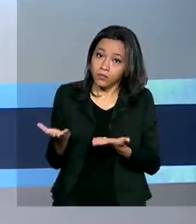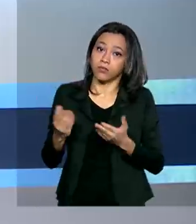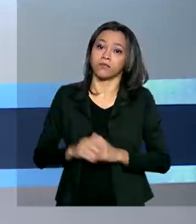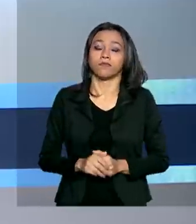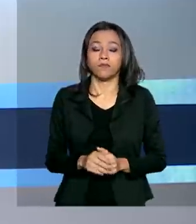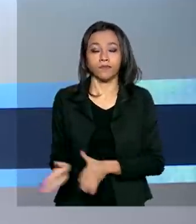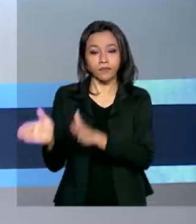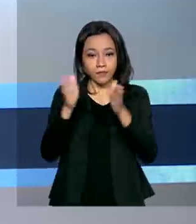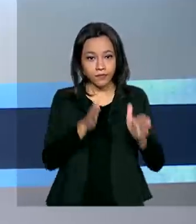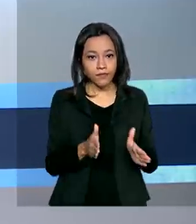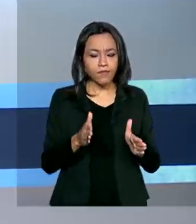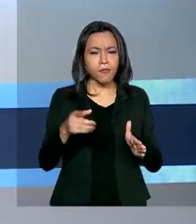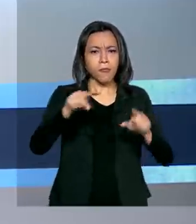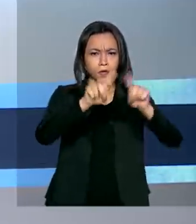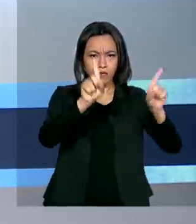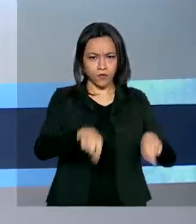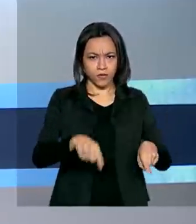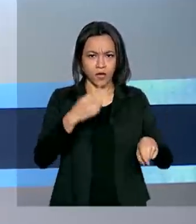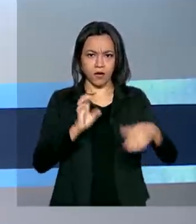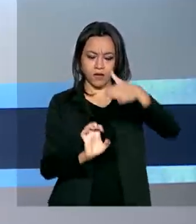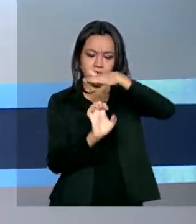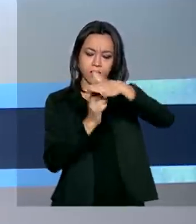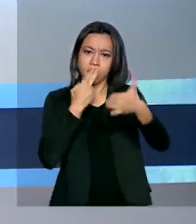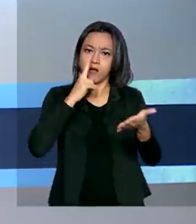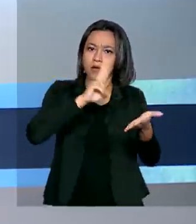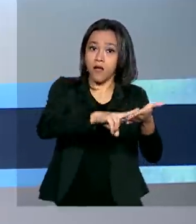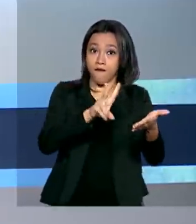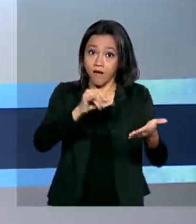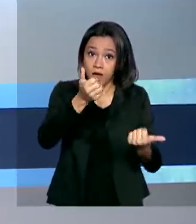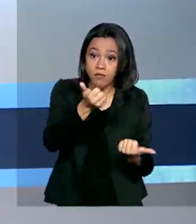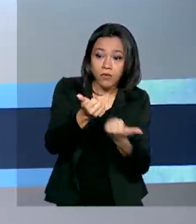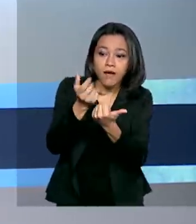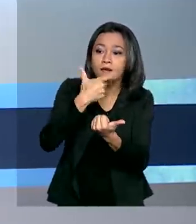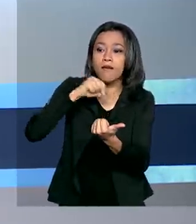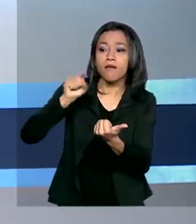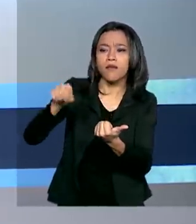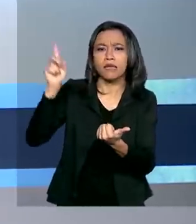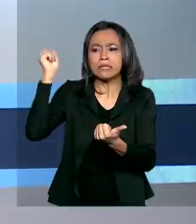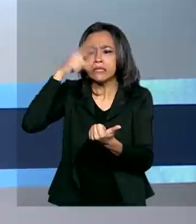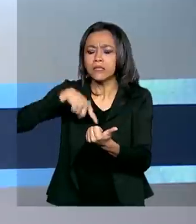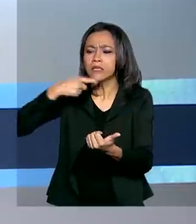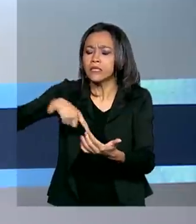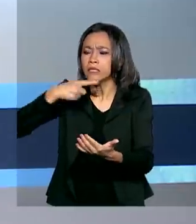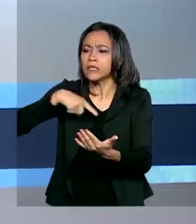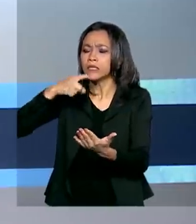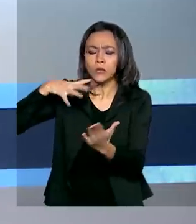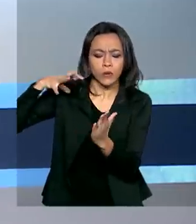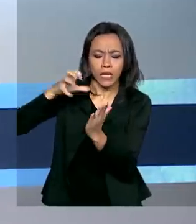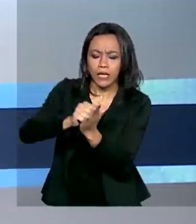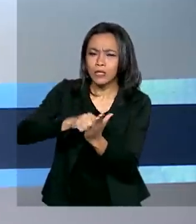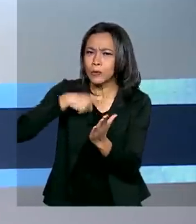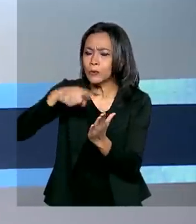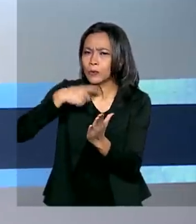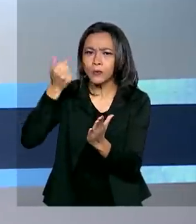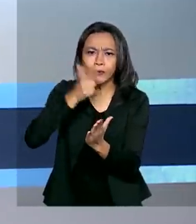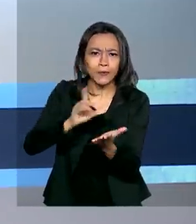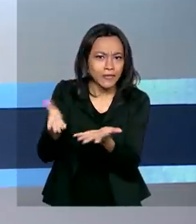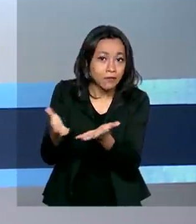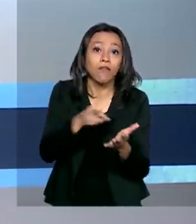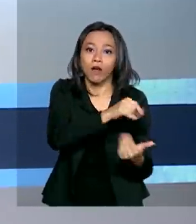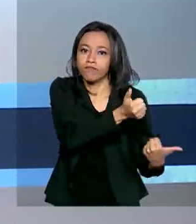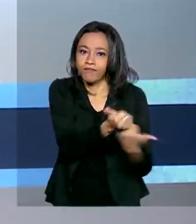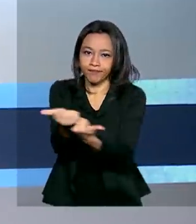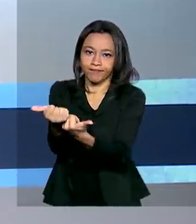Os funcionários dos Correios vão ajudar quem tiver dificuldades no cadastro do auxílio emergencial. Até agora,